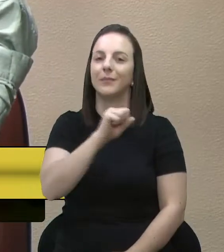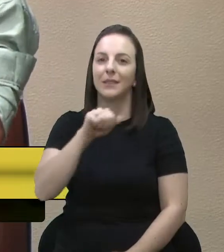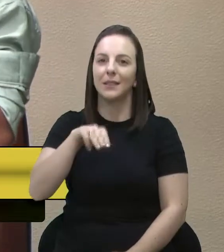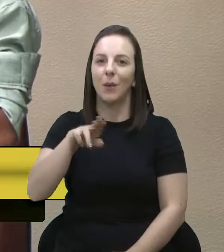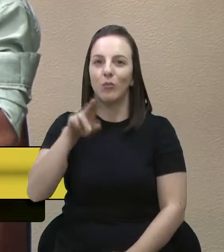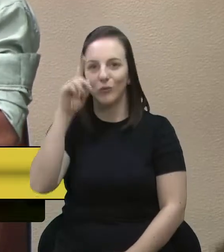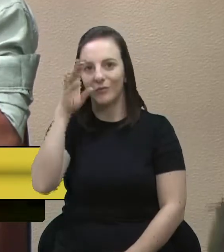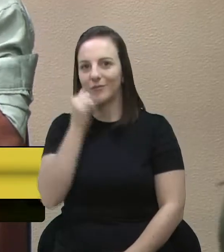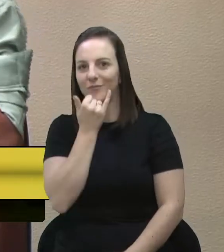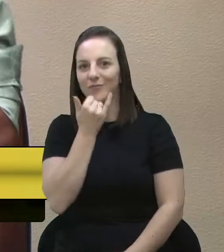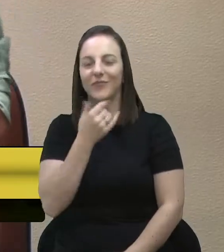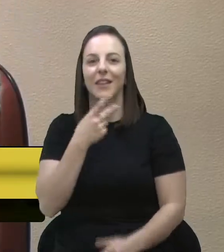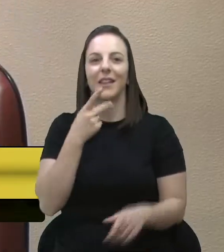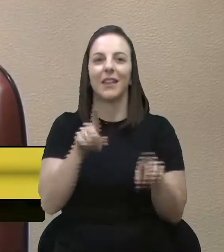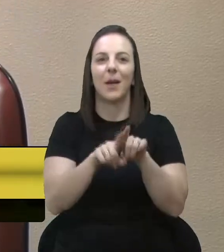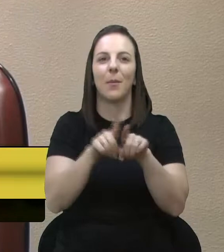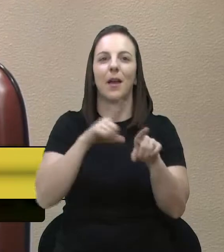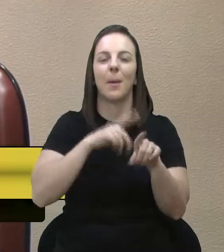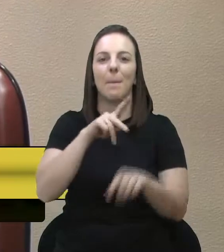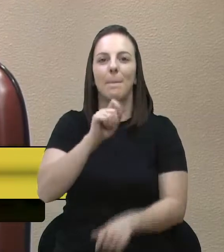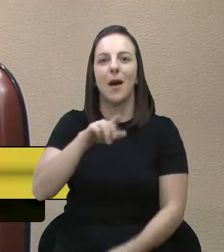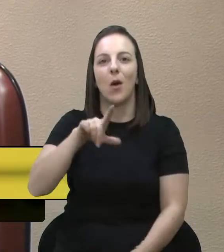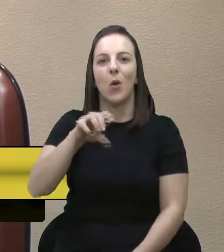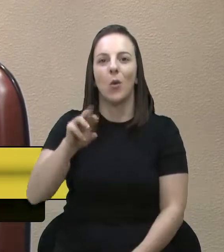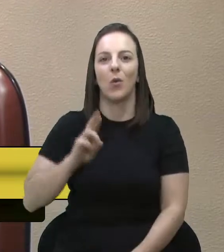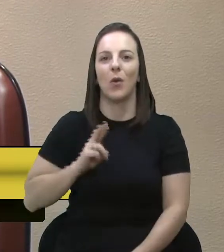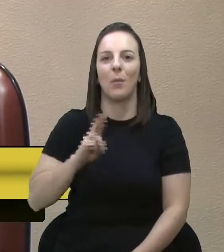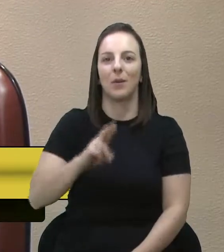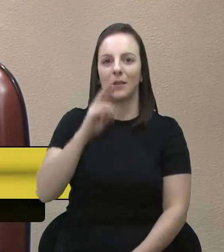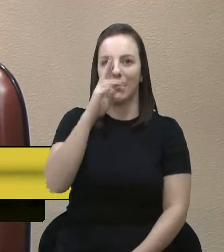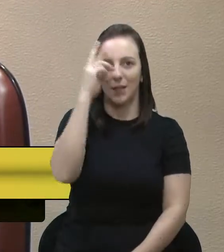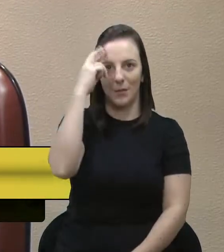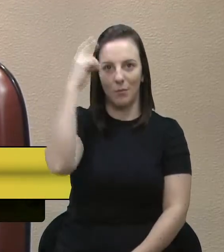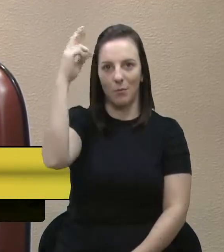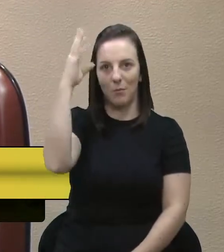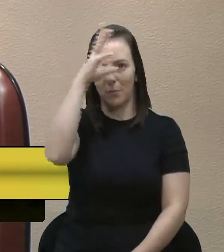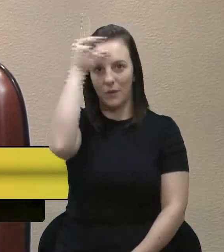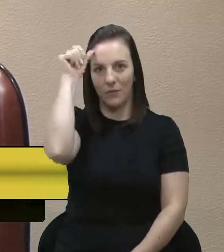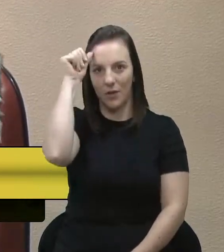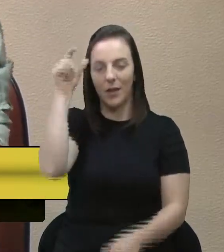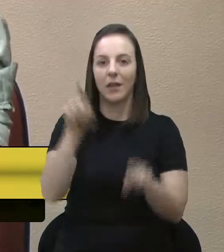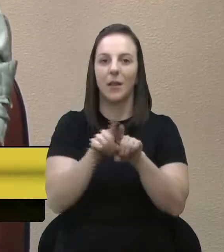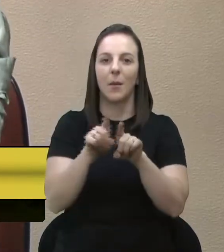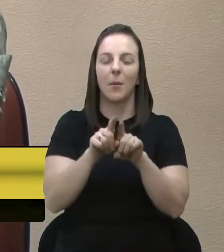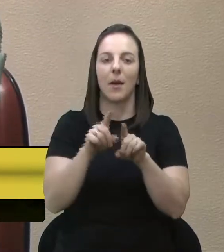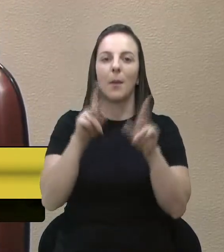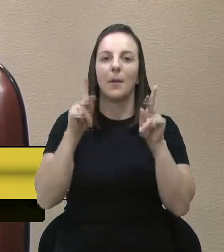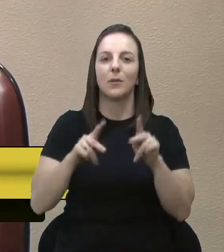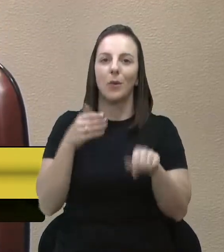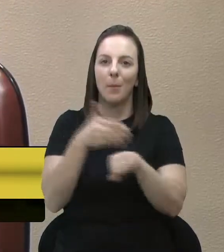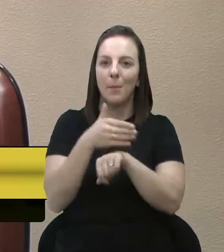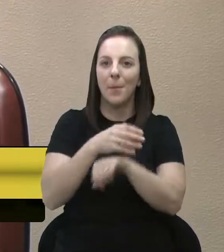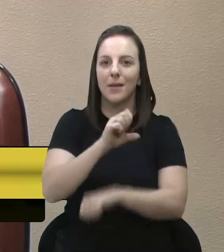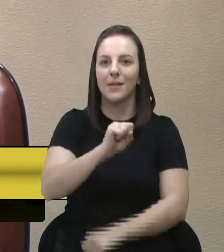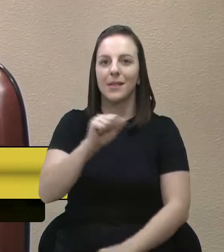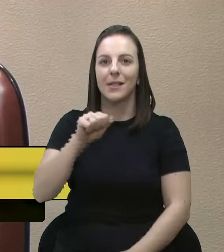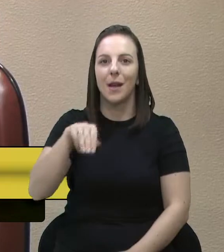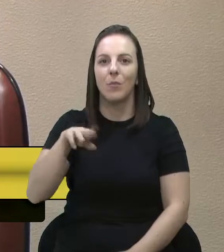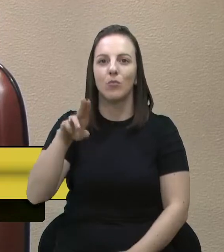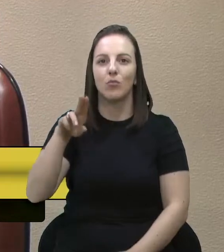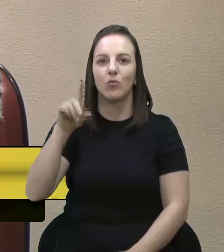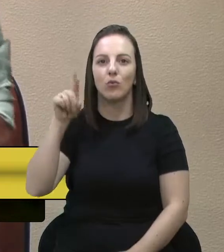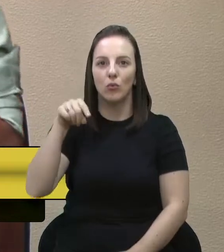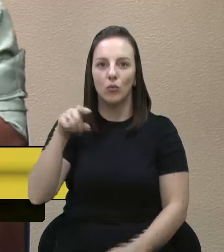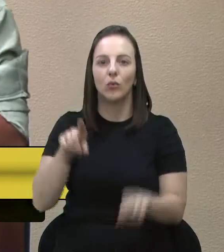prefeito, o Cristiano, chefe do gabinete, o pessoal do SAMU, a SIC, e também, claro,